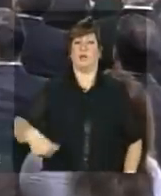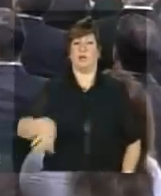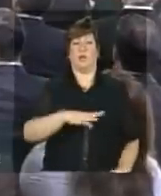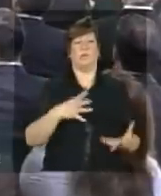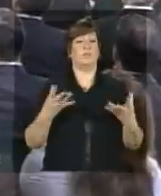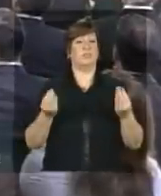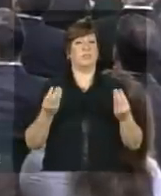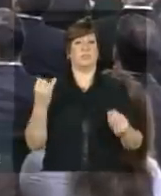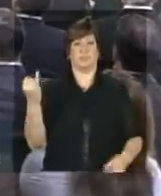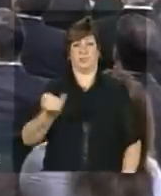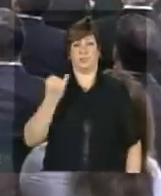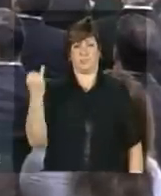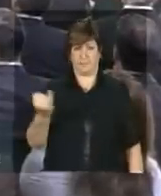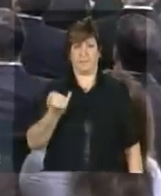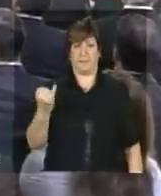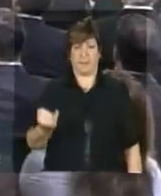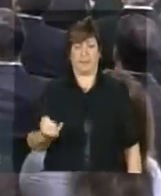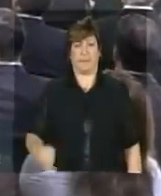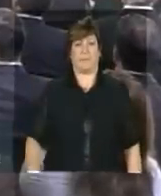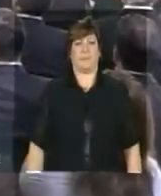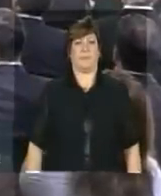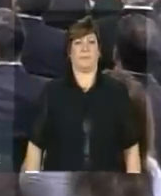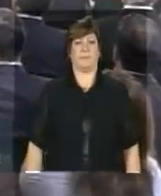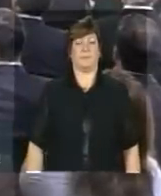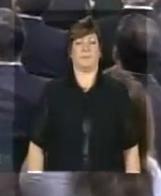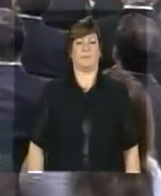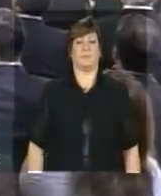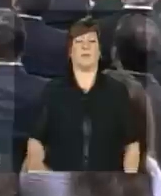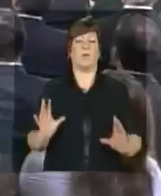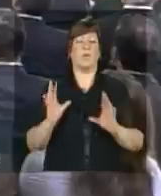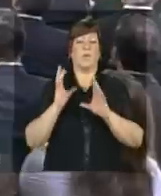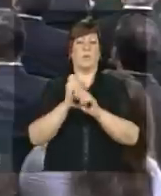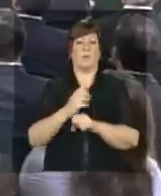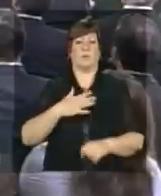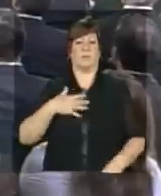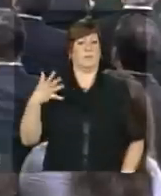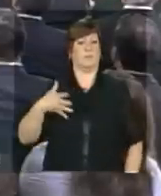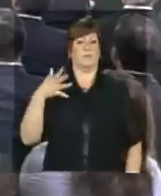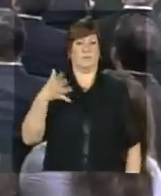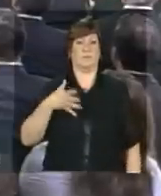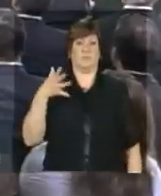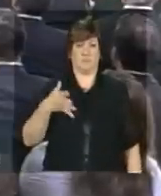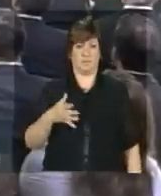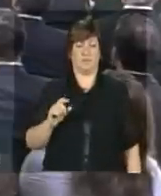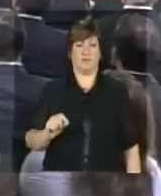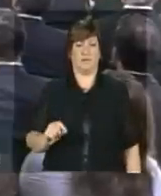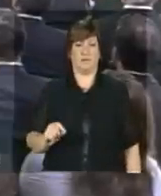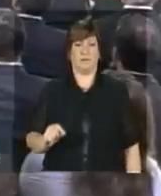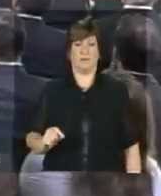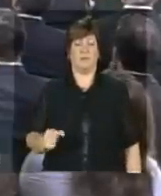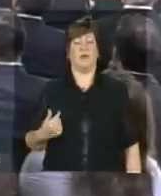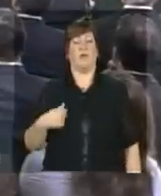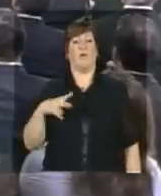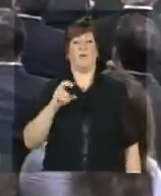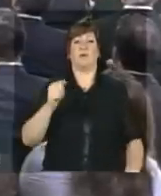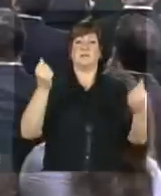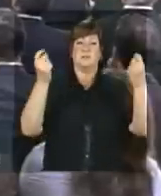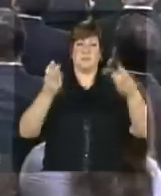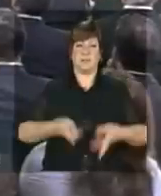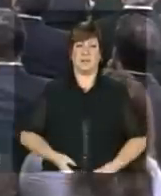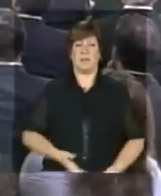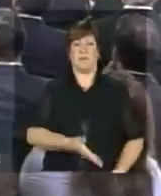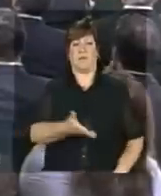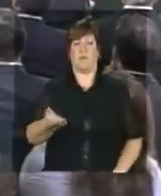importante. Ao longo da minha fala, eu vou explicar para